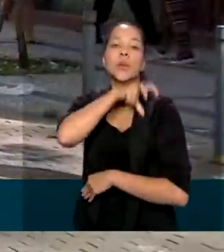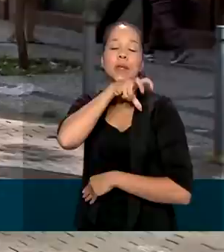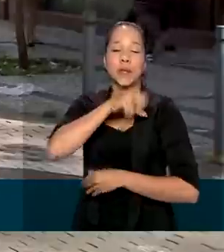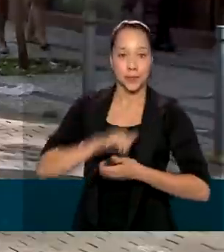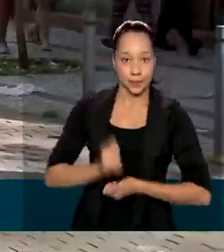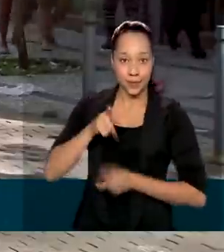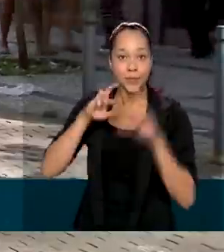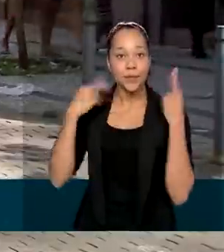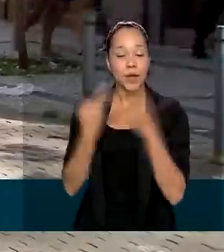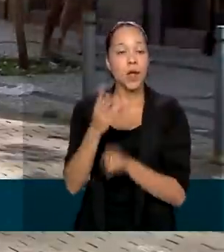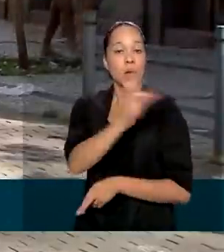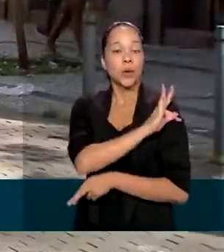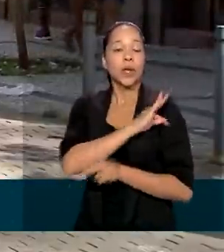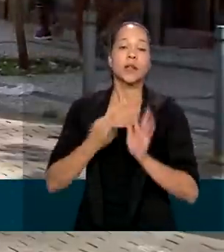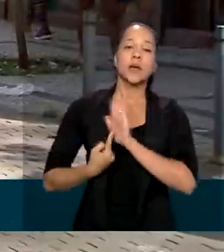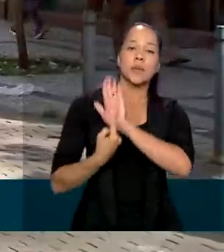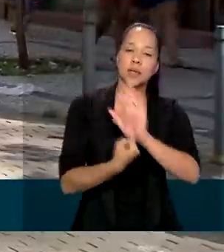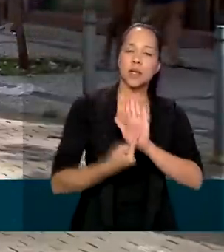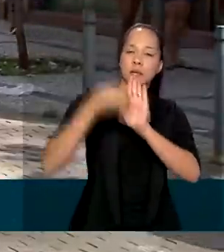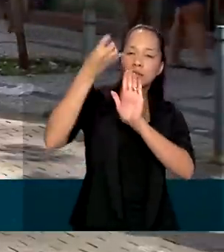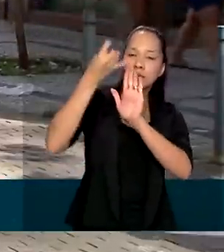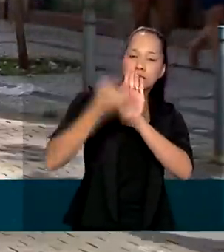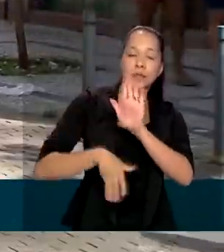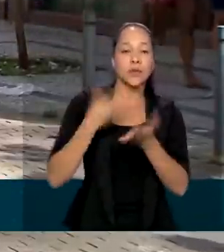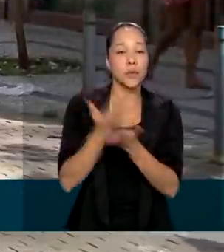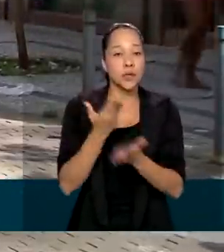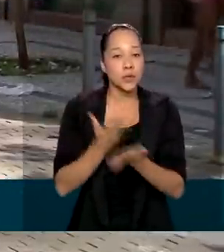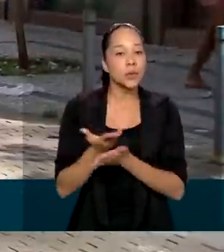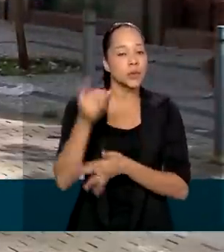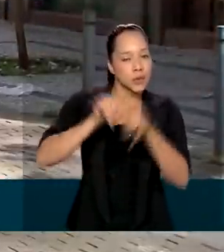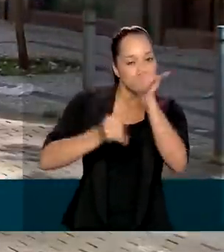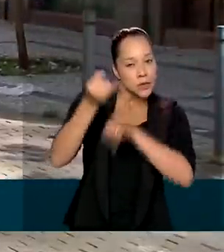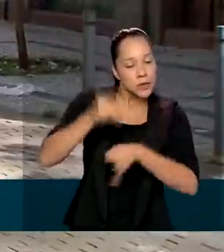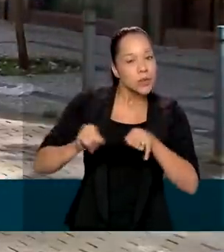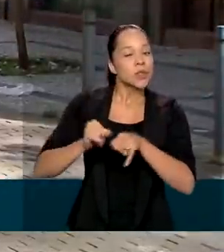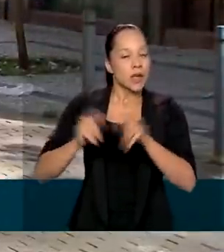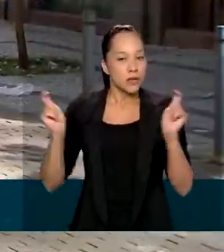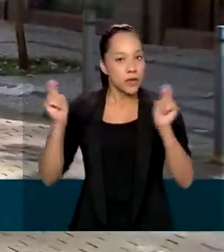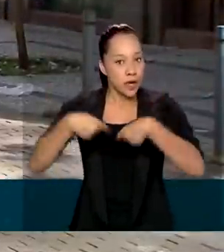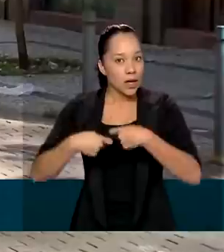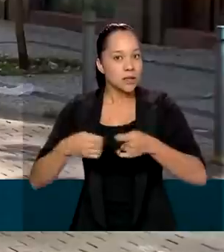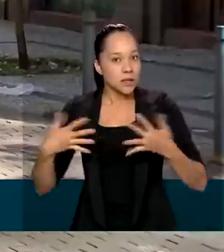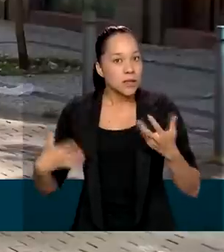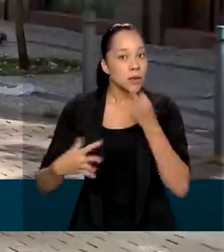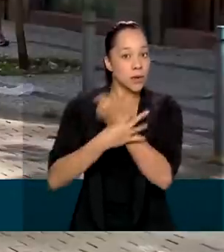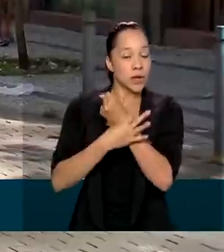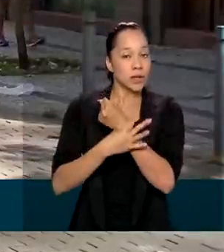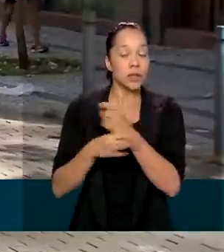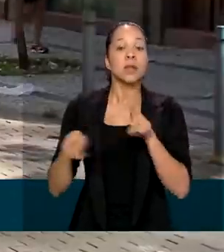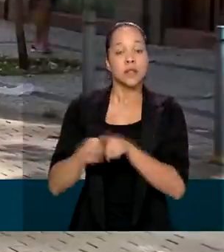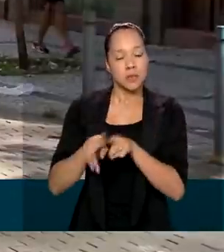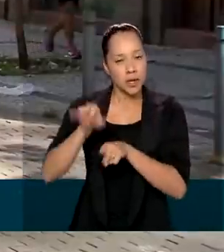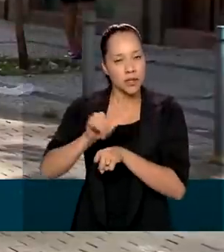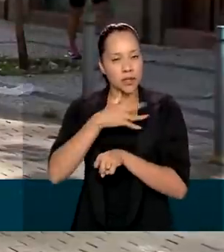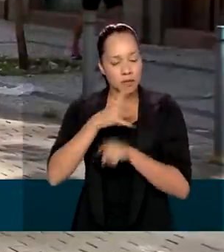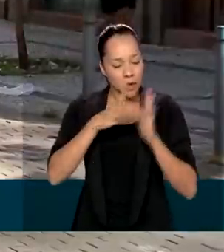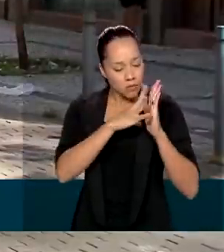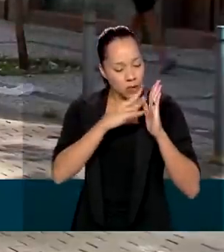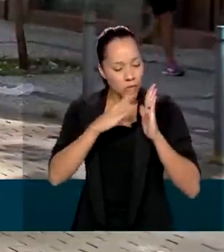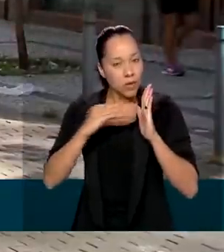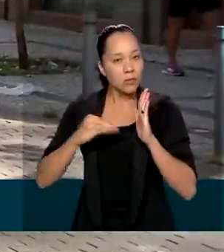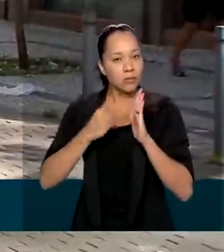técnicos apresentam os pareceres sobre os estudos clínicos e de eficácia e segurança, a certificação de boas práticas de